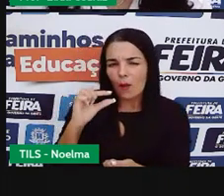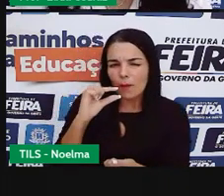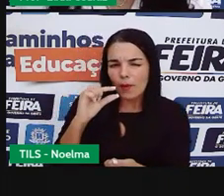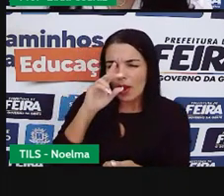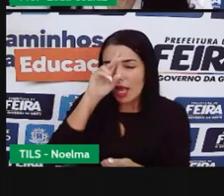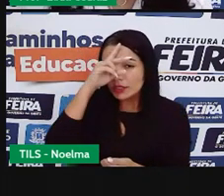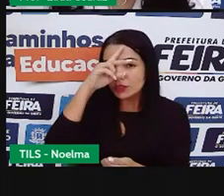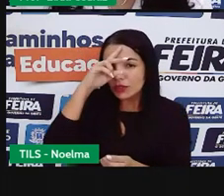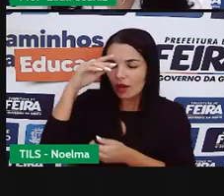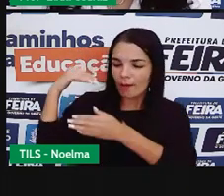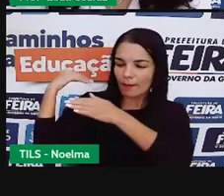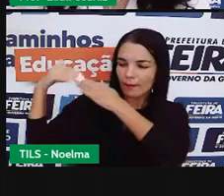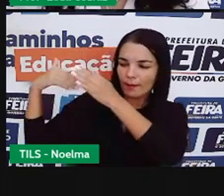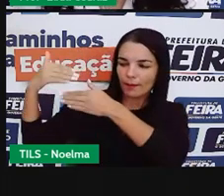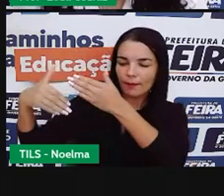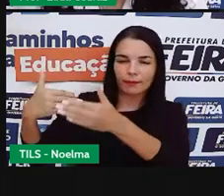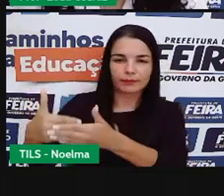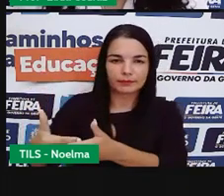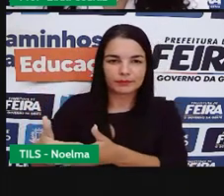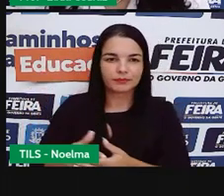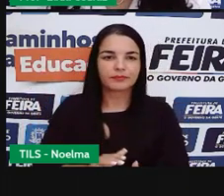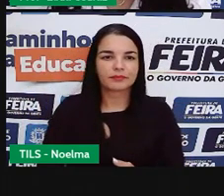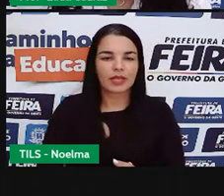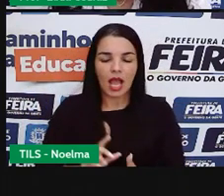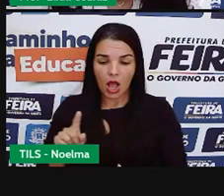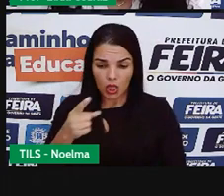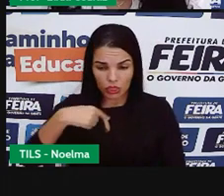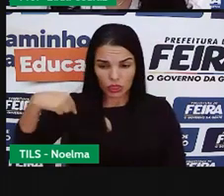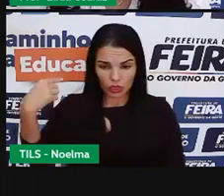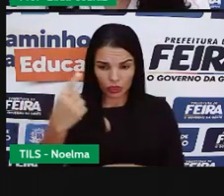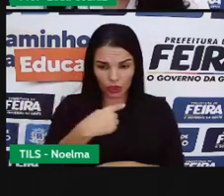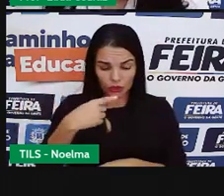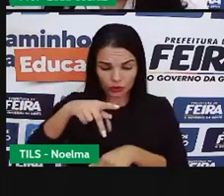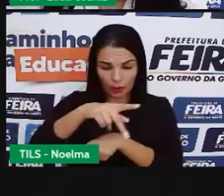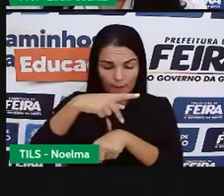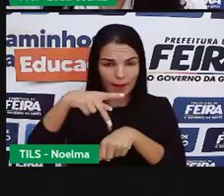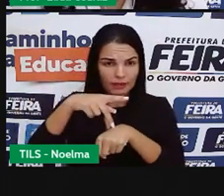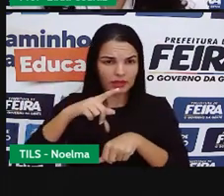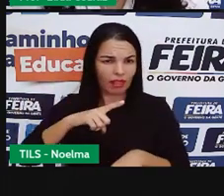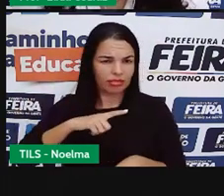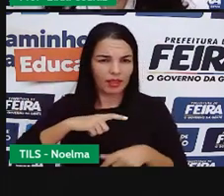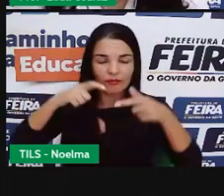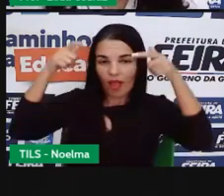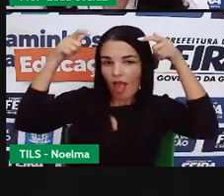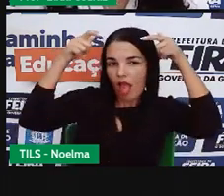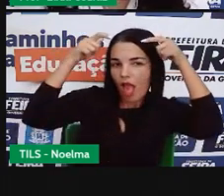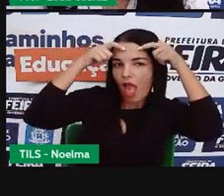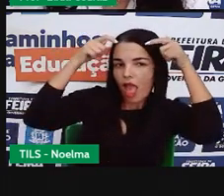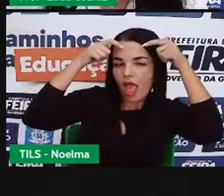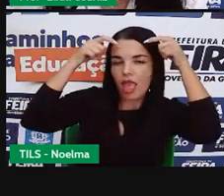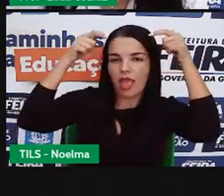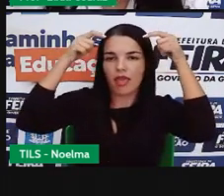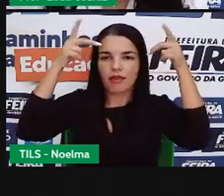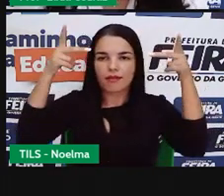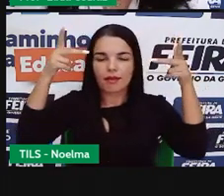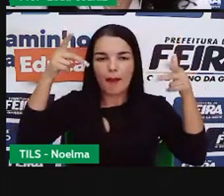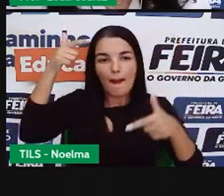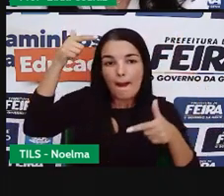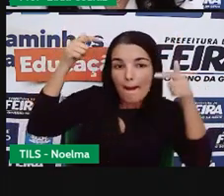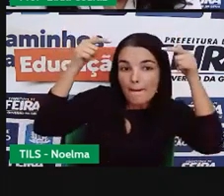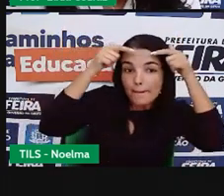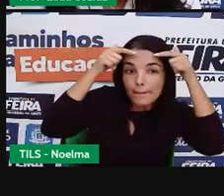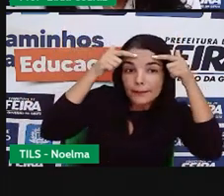No nosso país teve rei, príncipe, regente, imperador, até